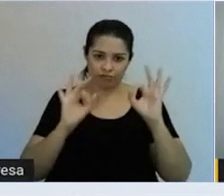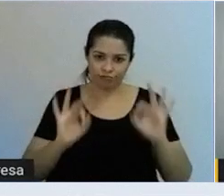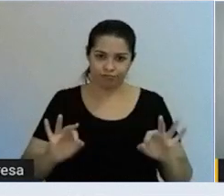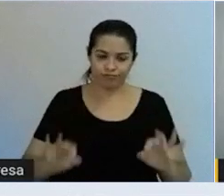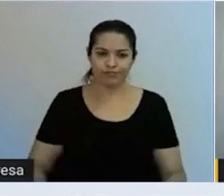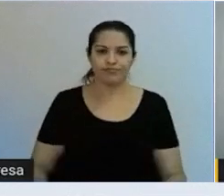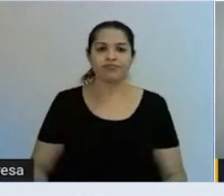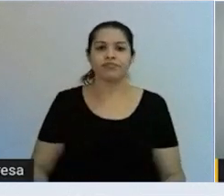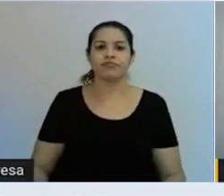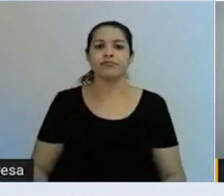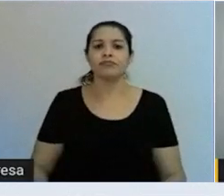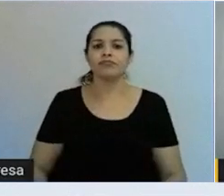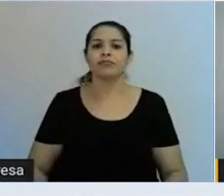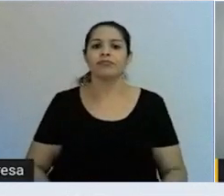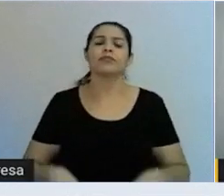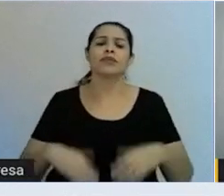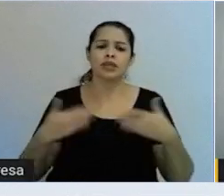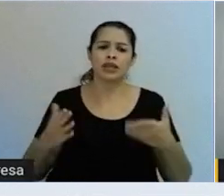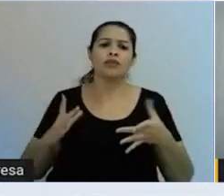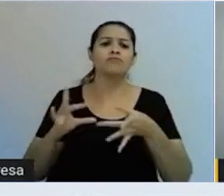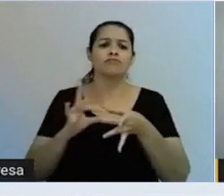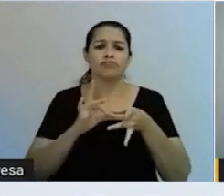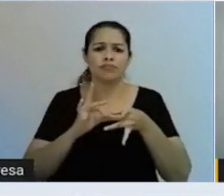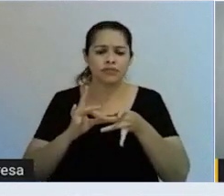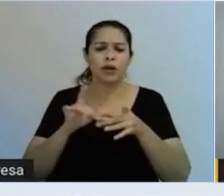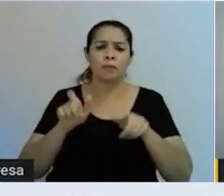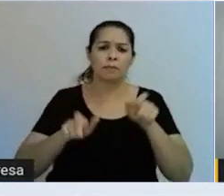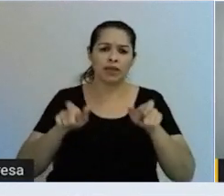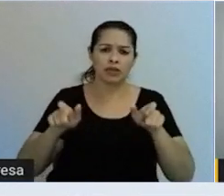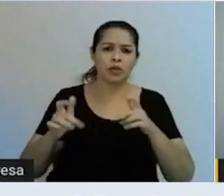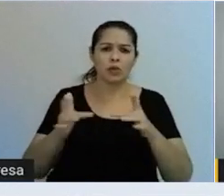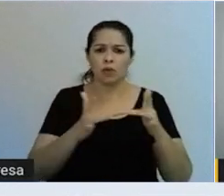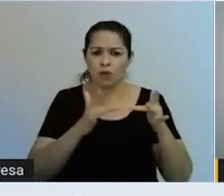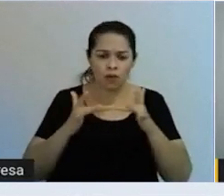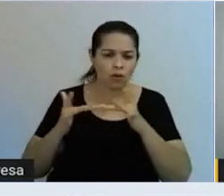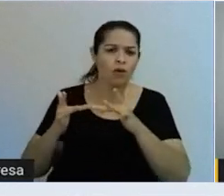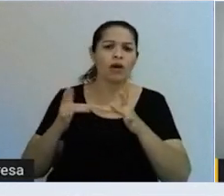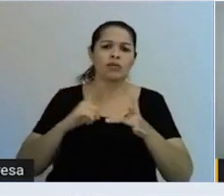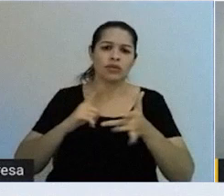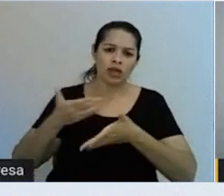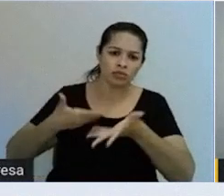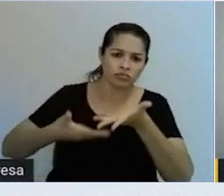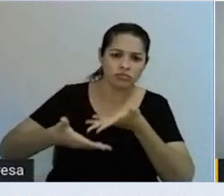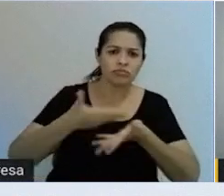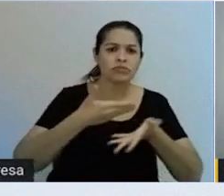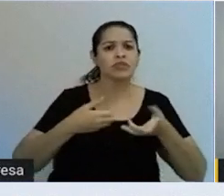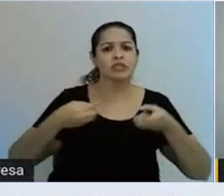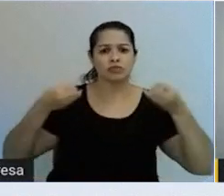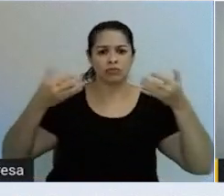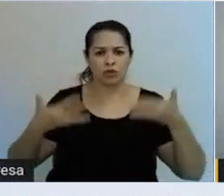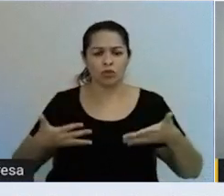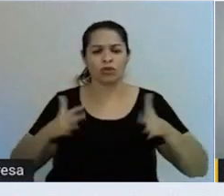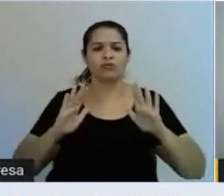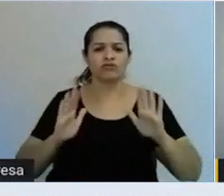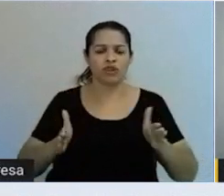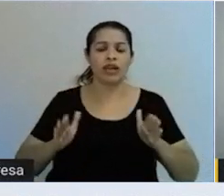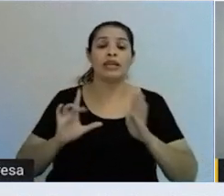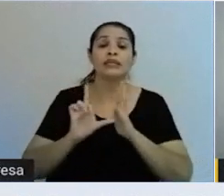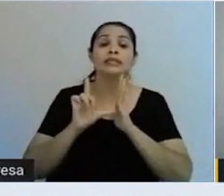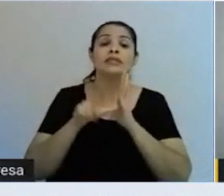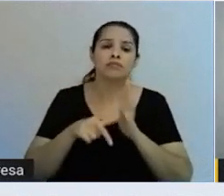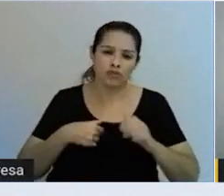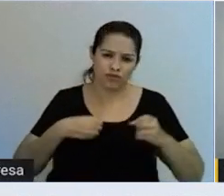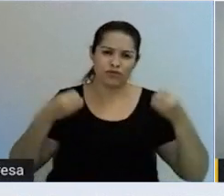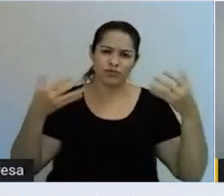Então, essa integração entre as pessoas, ser multidisciplinar, como você falou. Até eu vou, mais para frente, eu vou falar sobre isso.